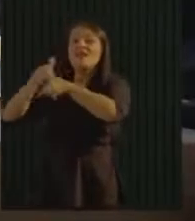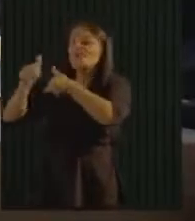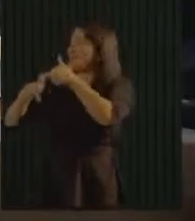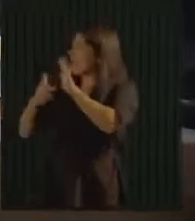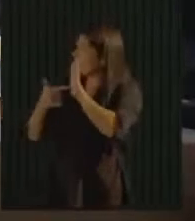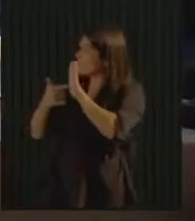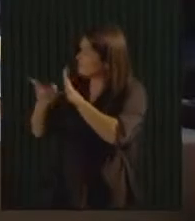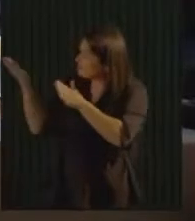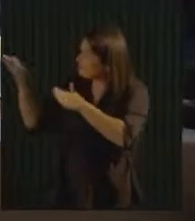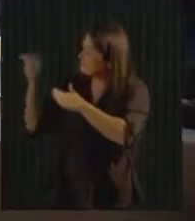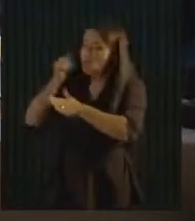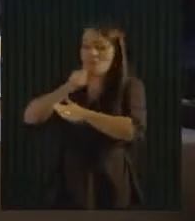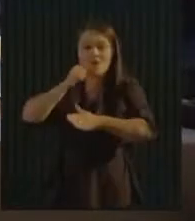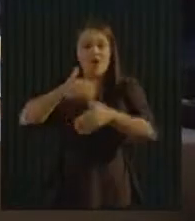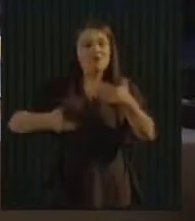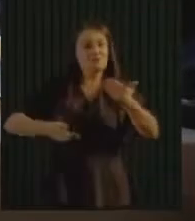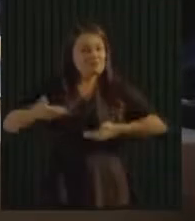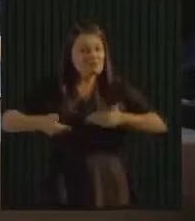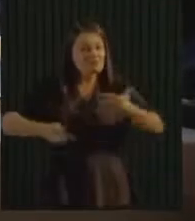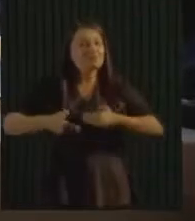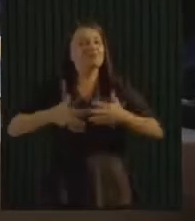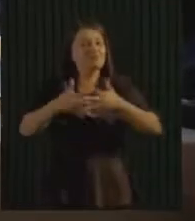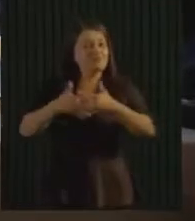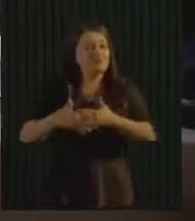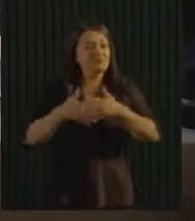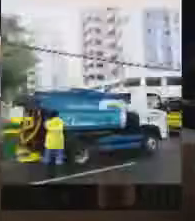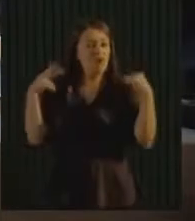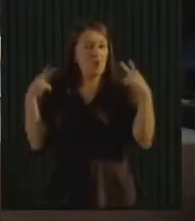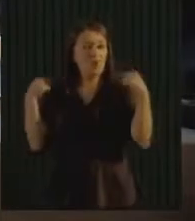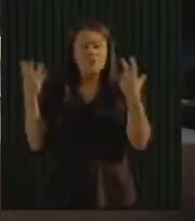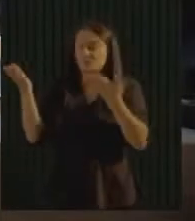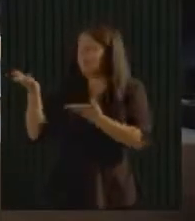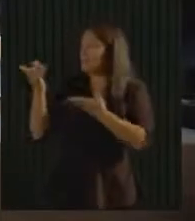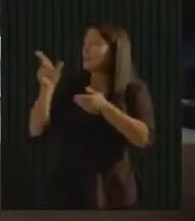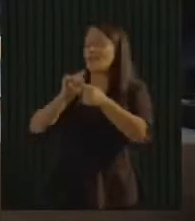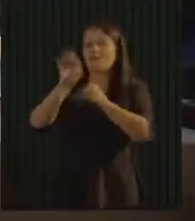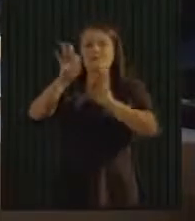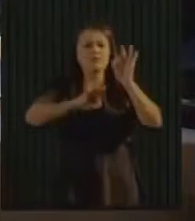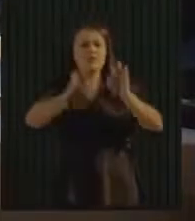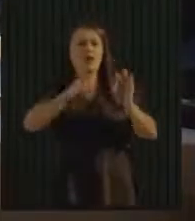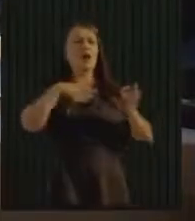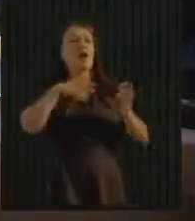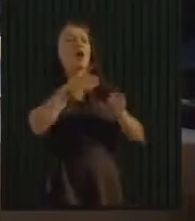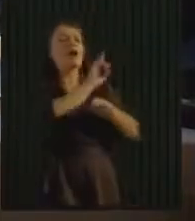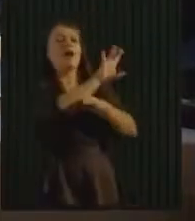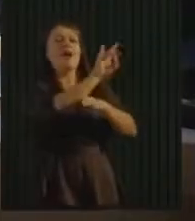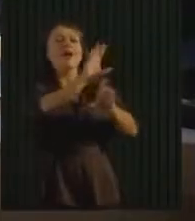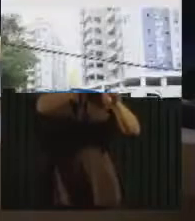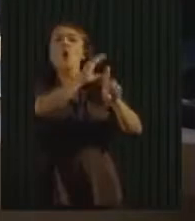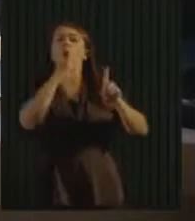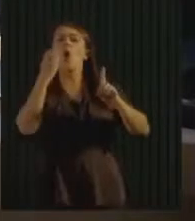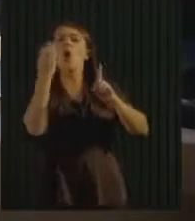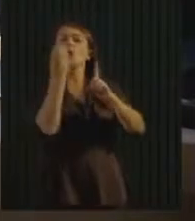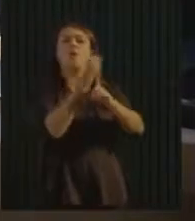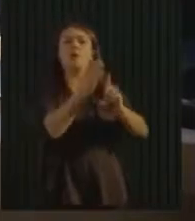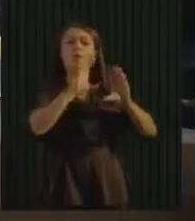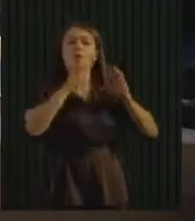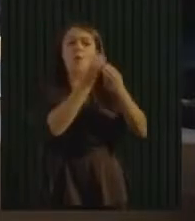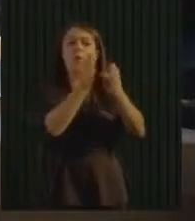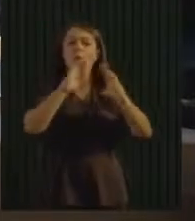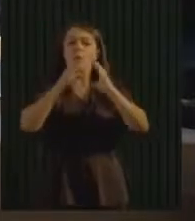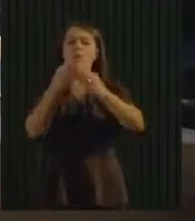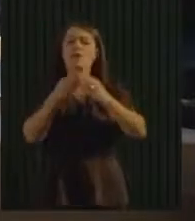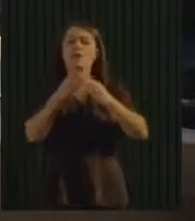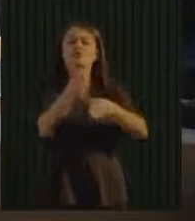citado isso hoje, a presença, a importância da mulher. Então, elas estão fazendo parte desse processo. E aí a gente começou a fazer essa coleta, portanto,